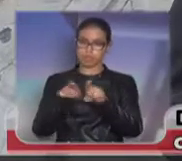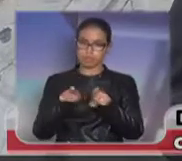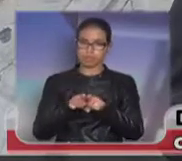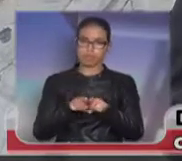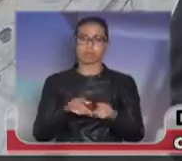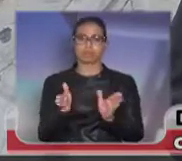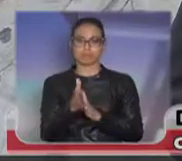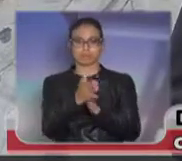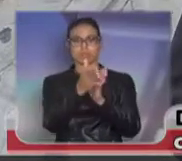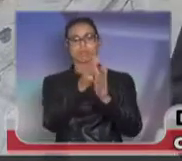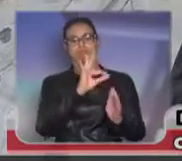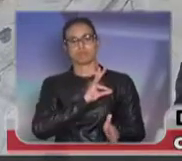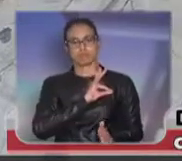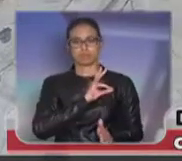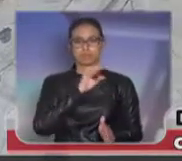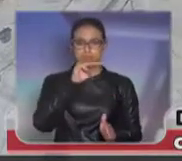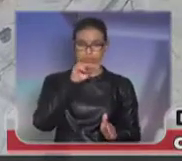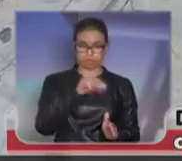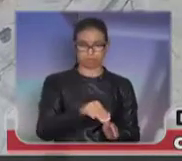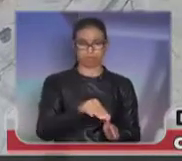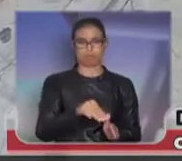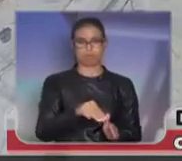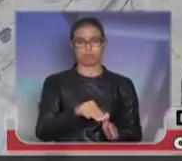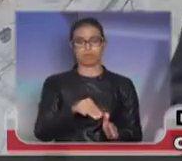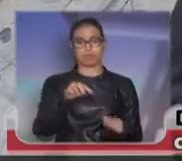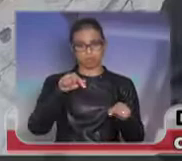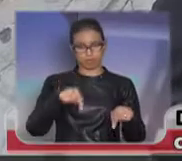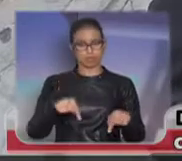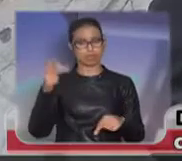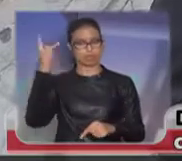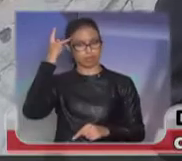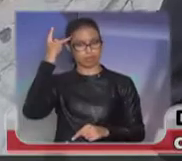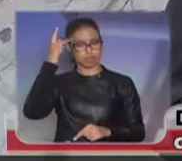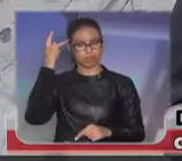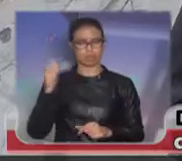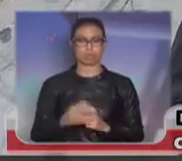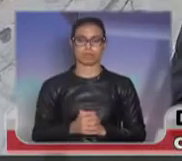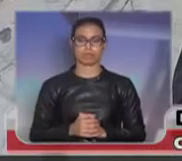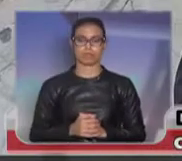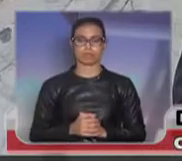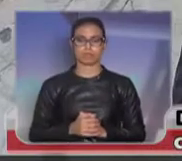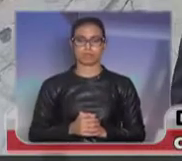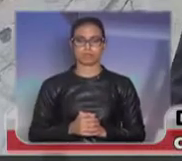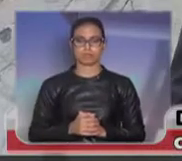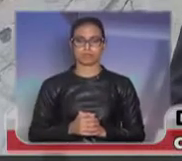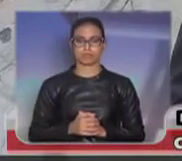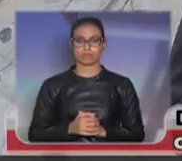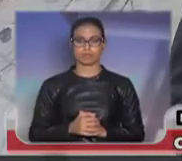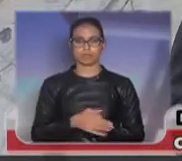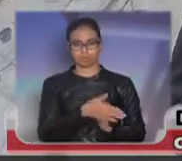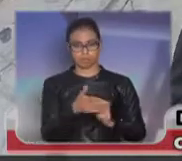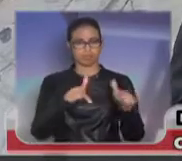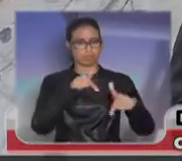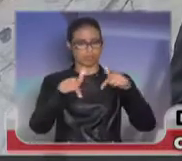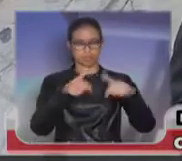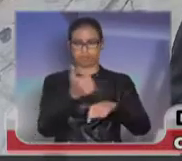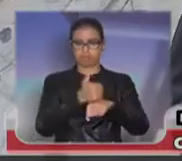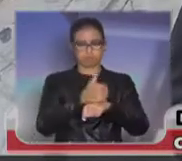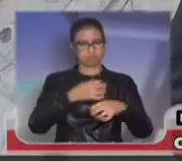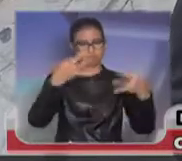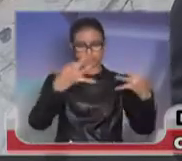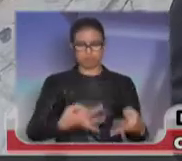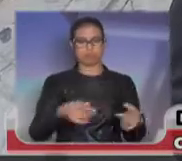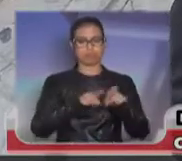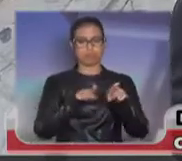também de parabenizar e saudar a nossa querida Polícia Militar do Estado de São Paulo pela excelência nos serviços, pela